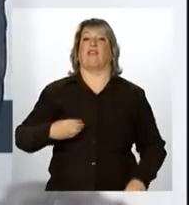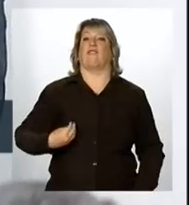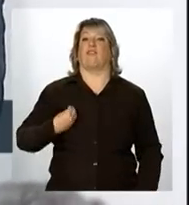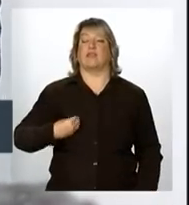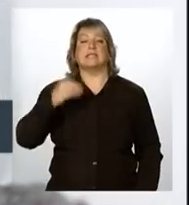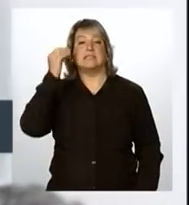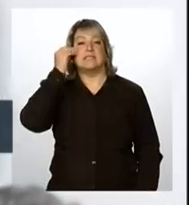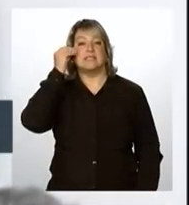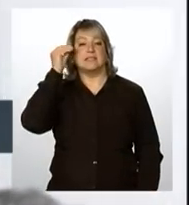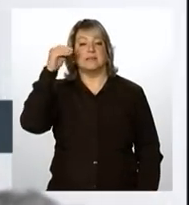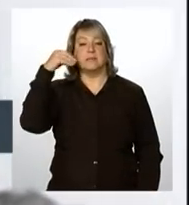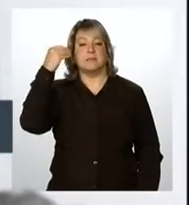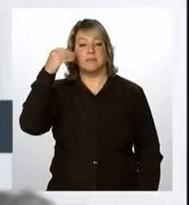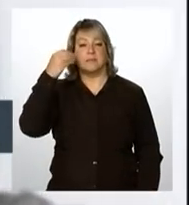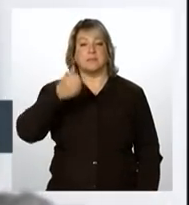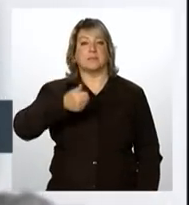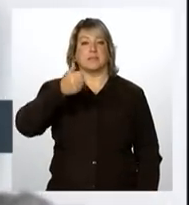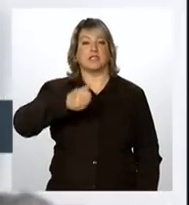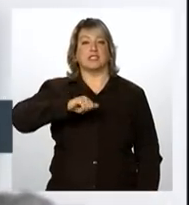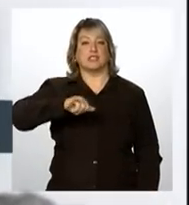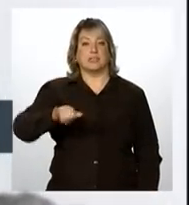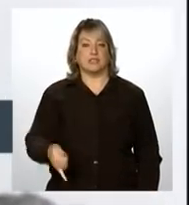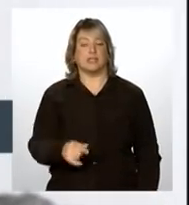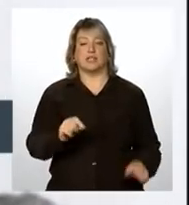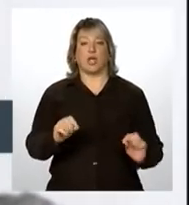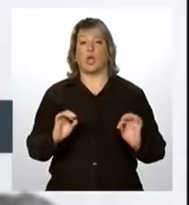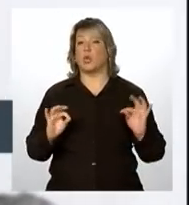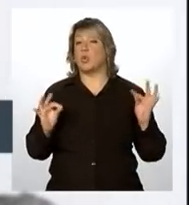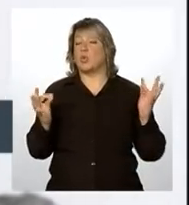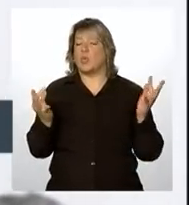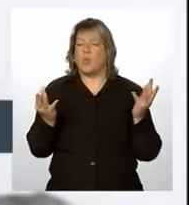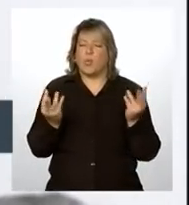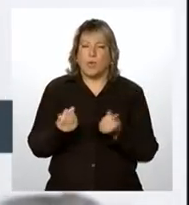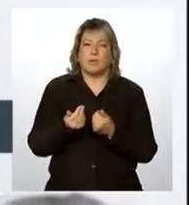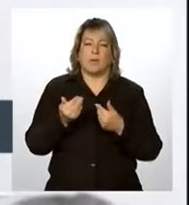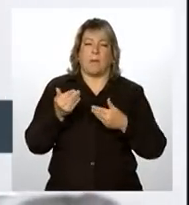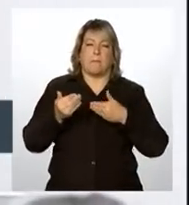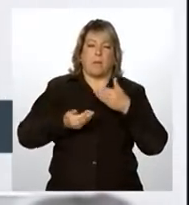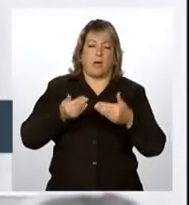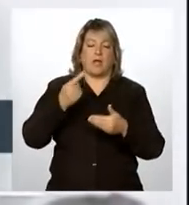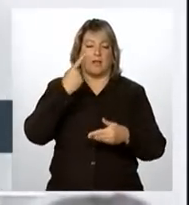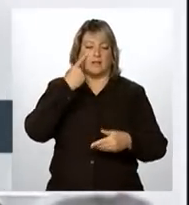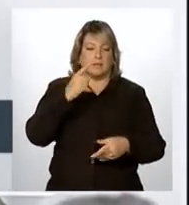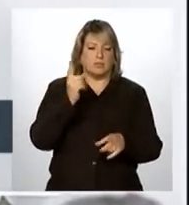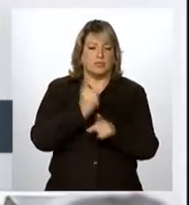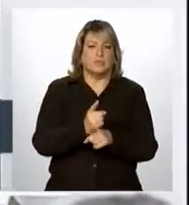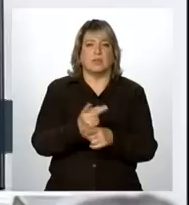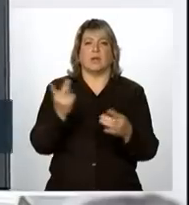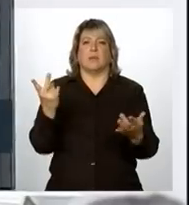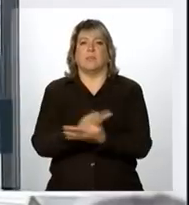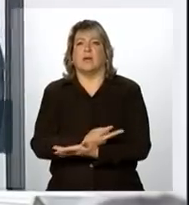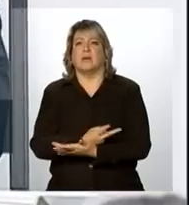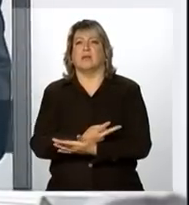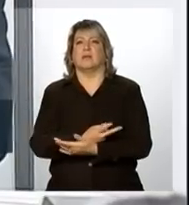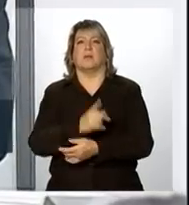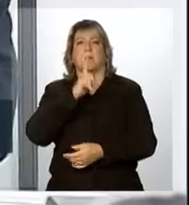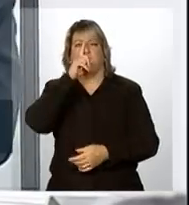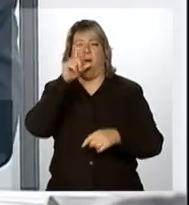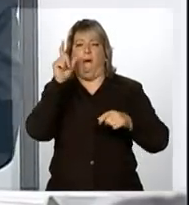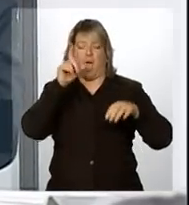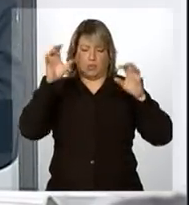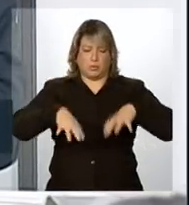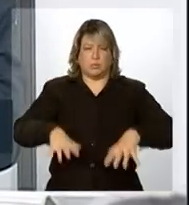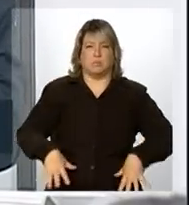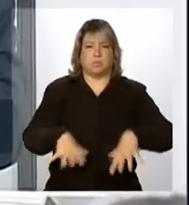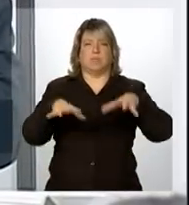experimental. A partir de 1º de janeiro, todo o processo de reconhecimento de emergência e calamidade pública será